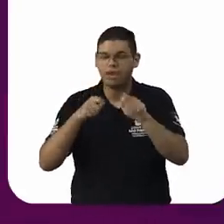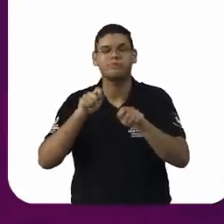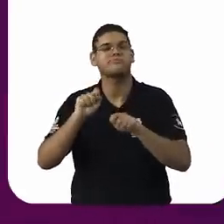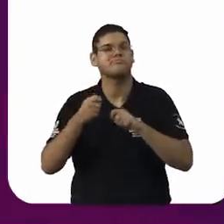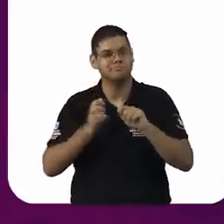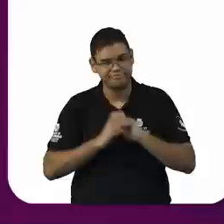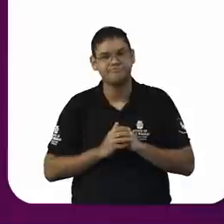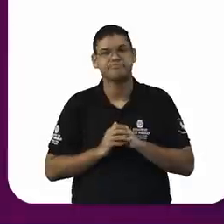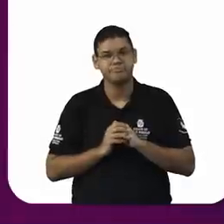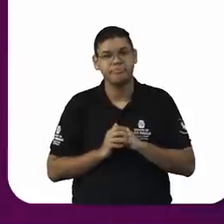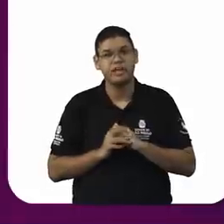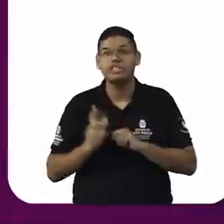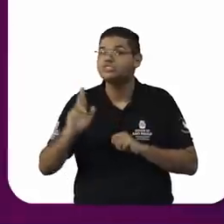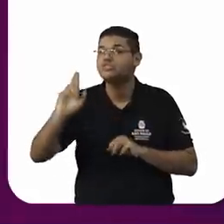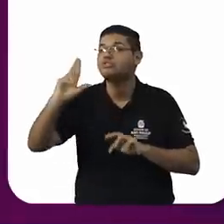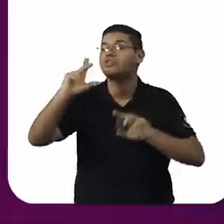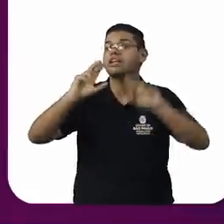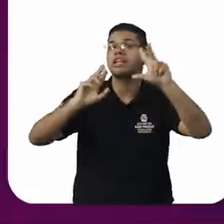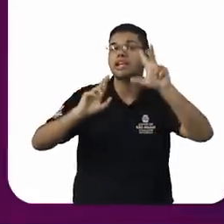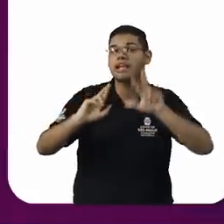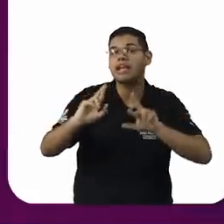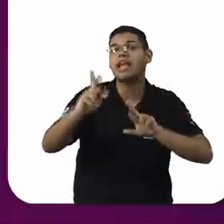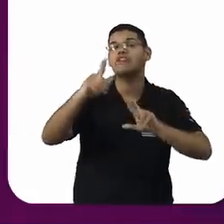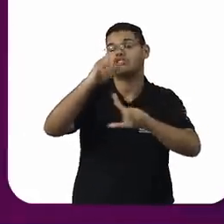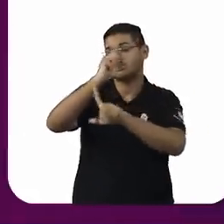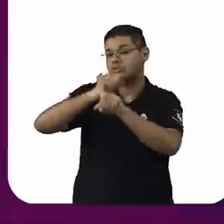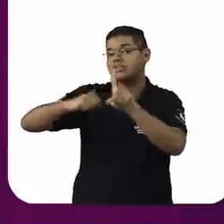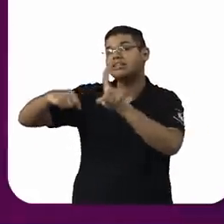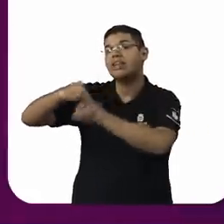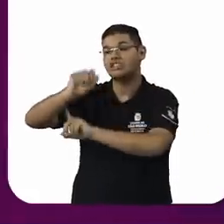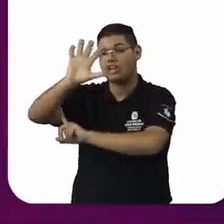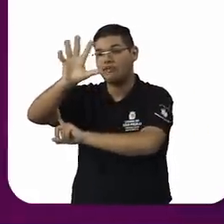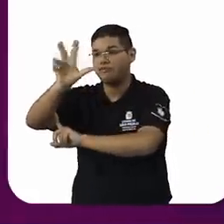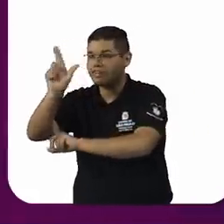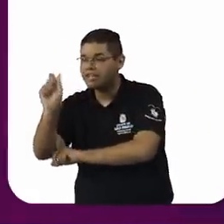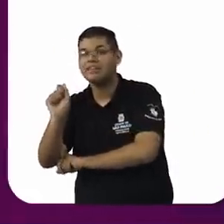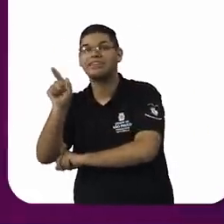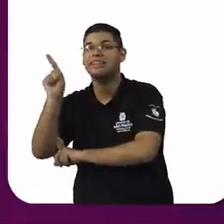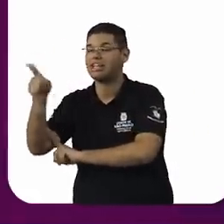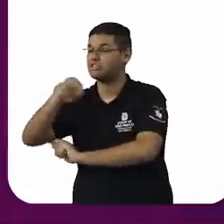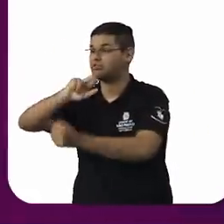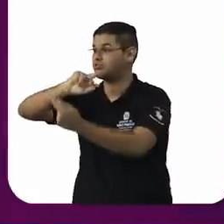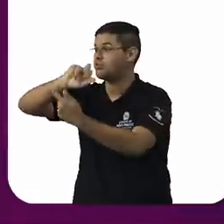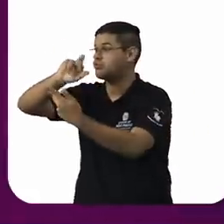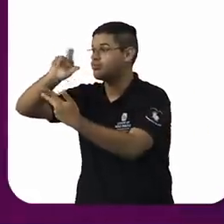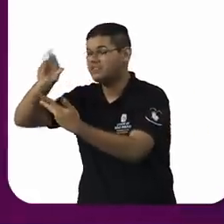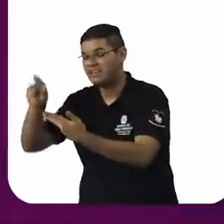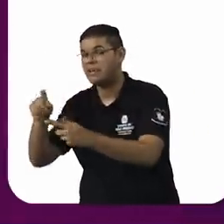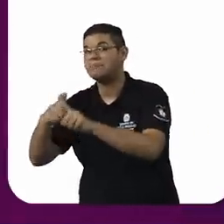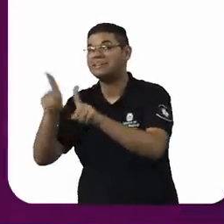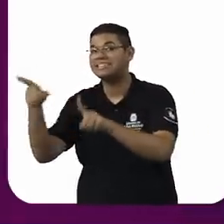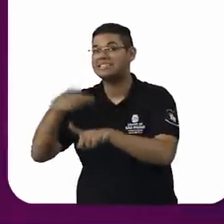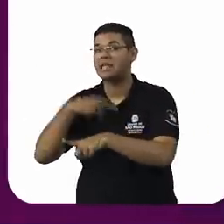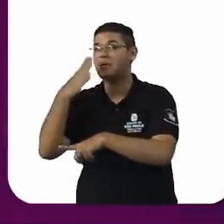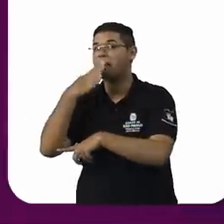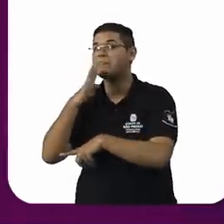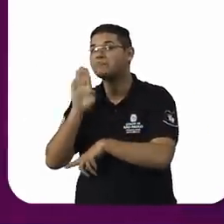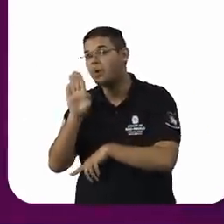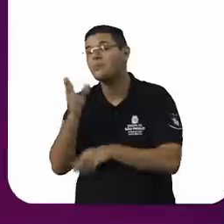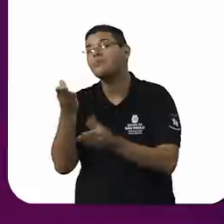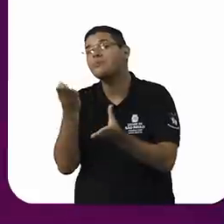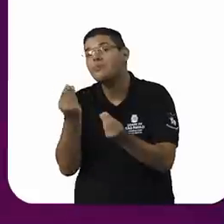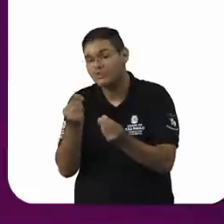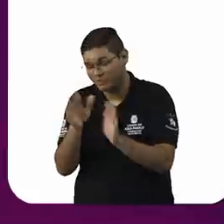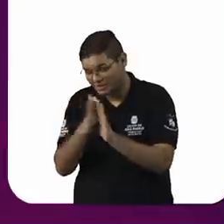diferente das sociedades africanas, que são diversas, mas as sociedades africanas têm um compromisso muito grande com a palavra